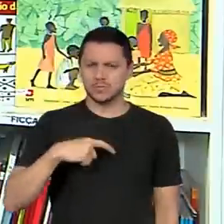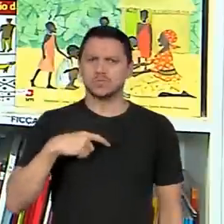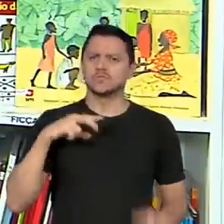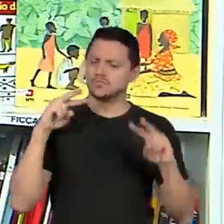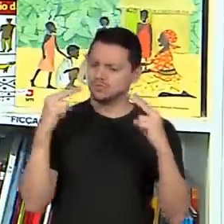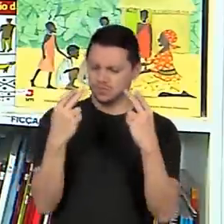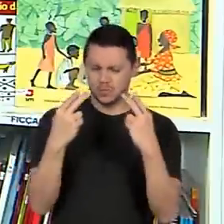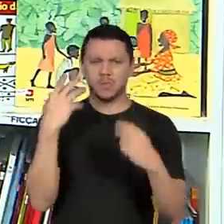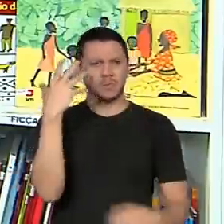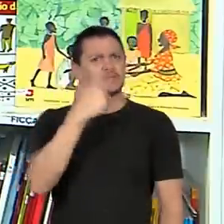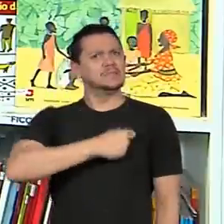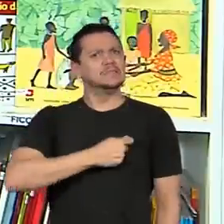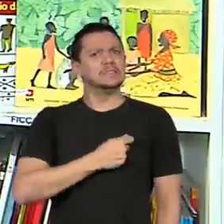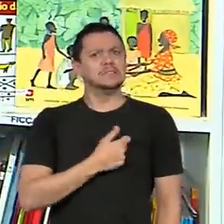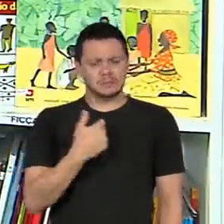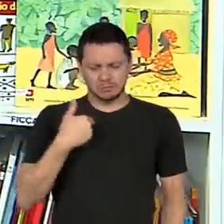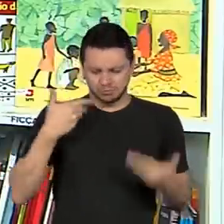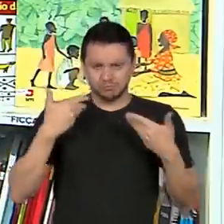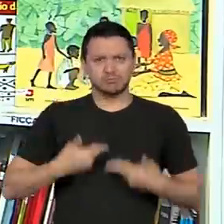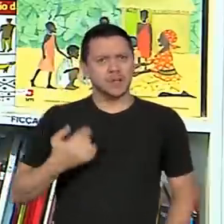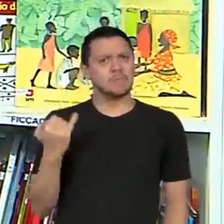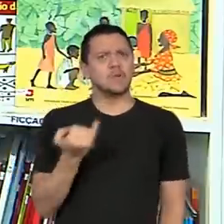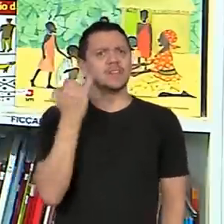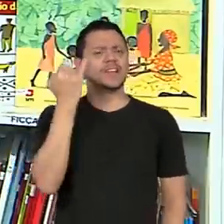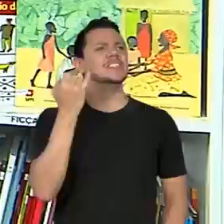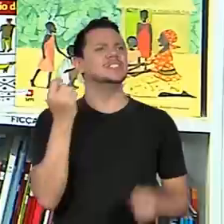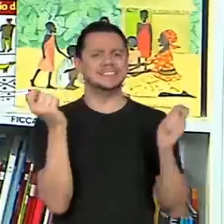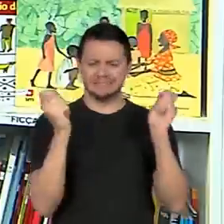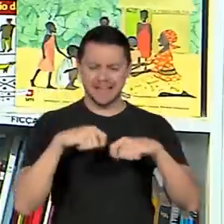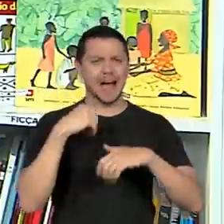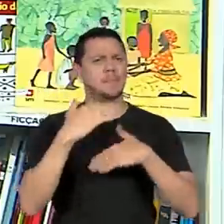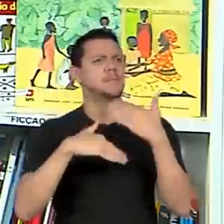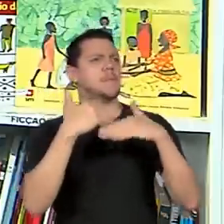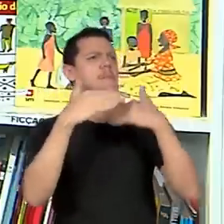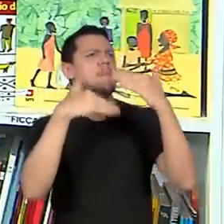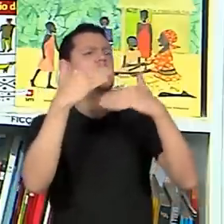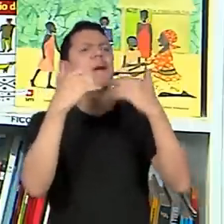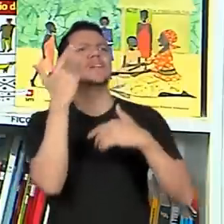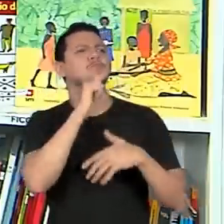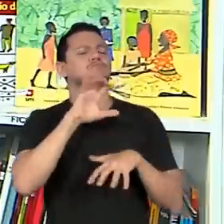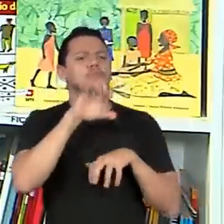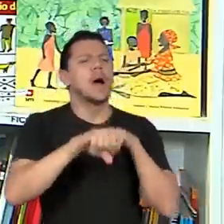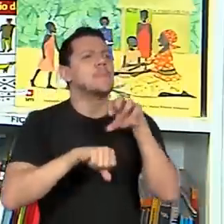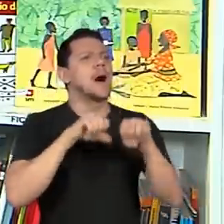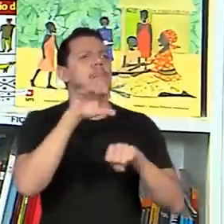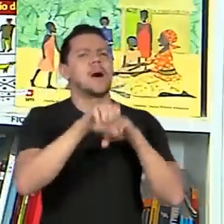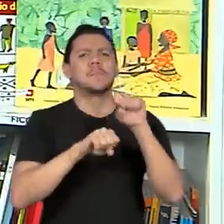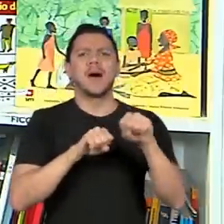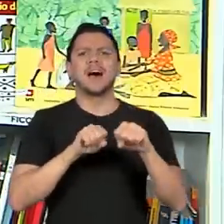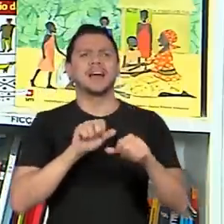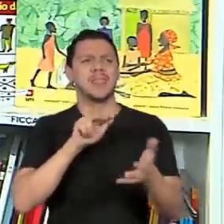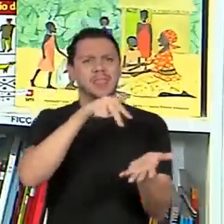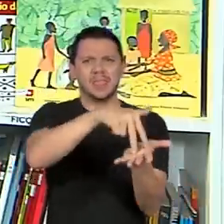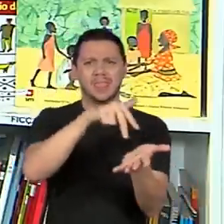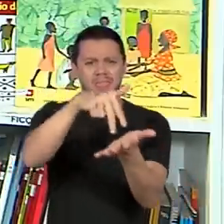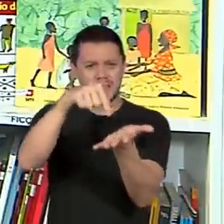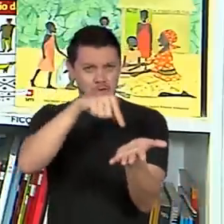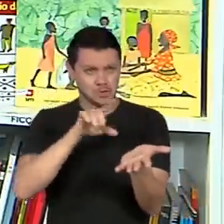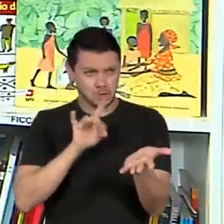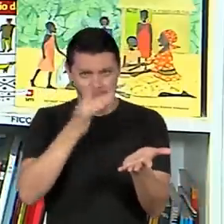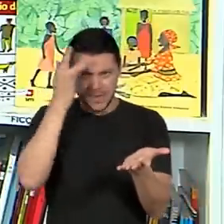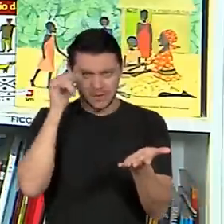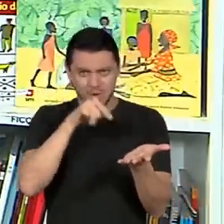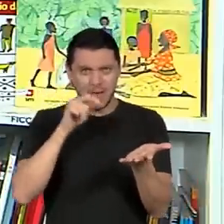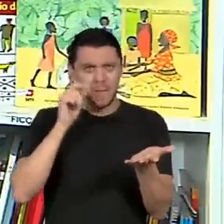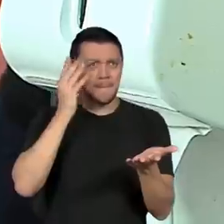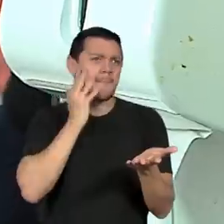pode crescer, o que ela pode alcançar, que aquele lugar não é só daquela pessoa que é branca, a pessoa que é negra também tem o